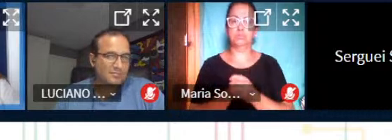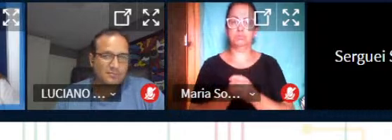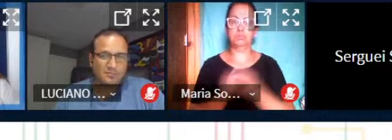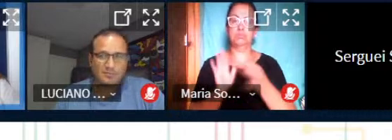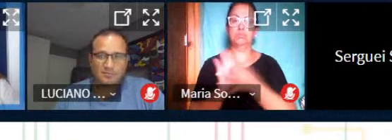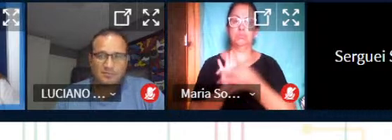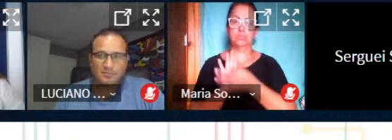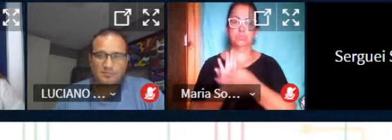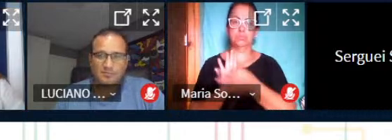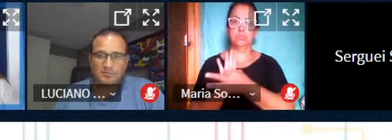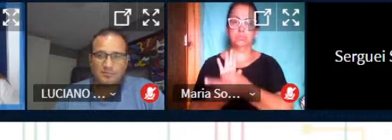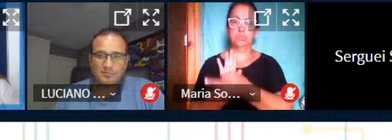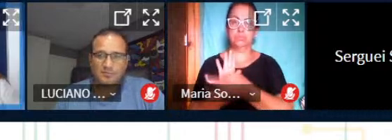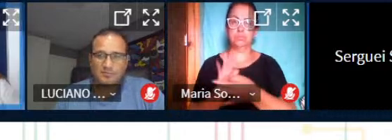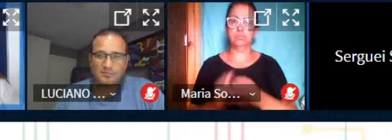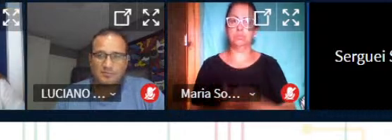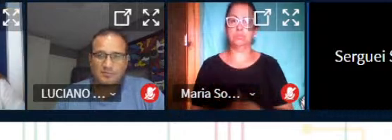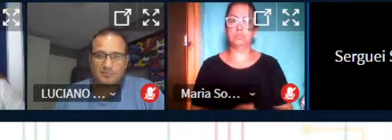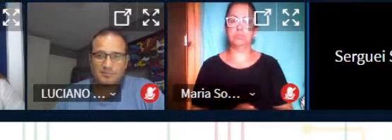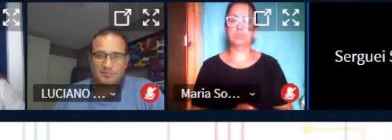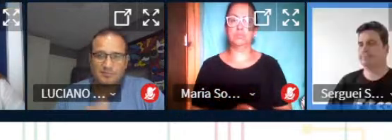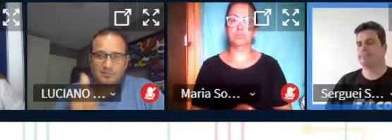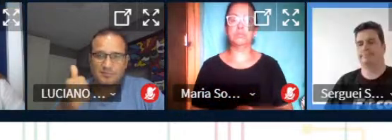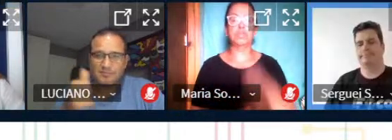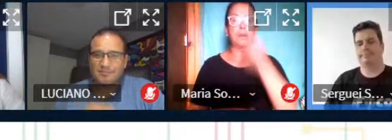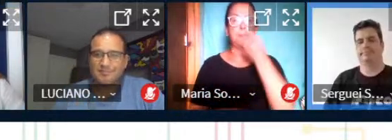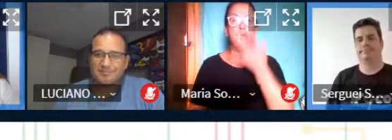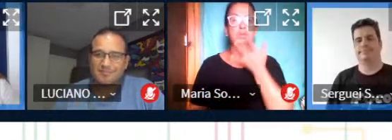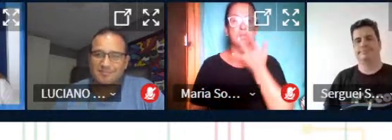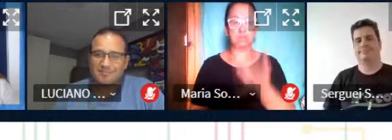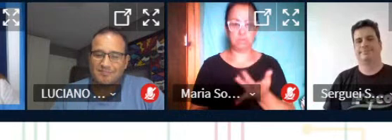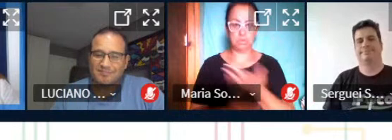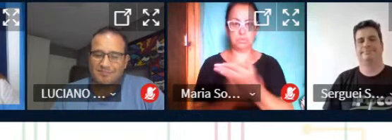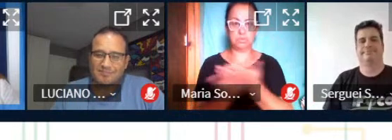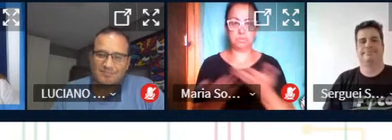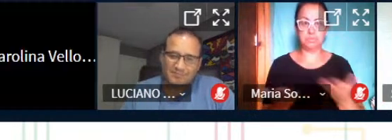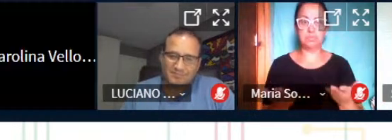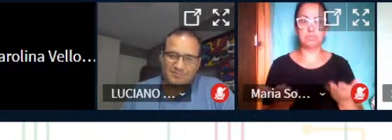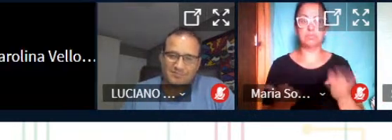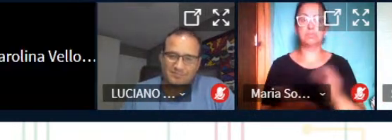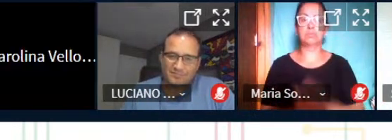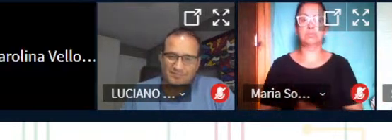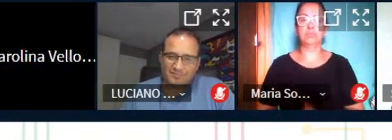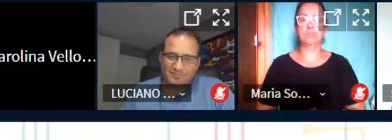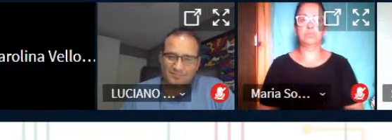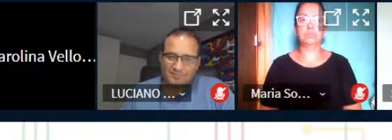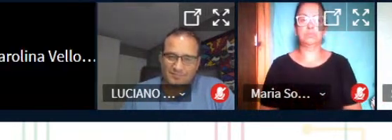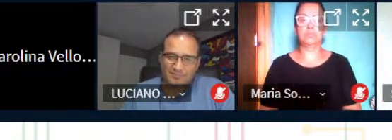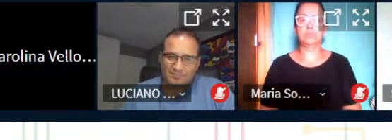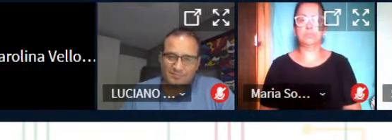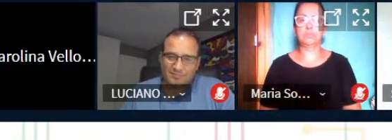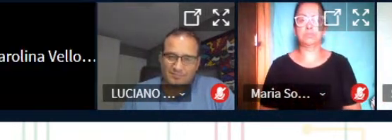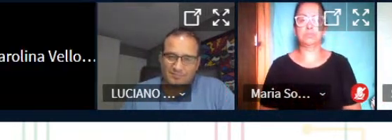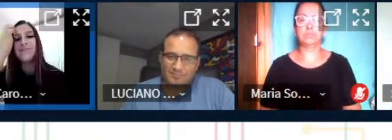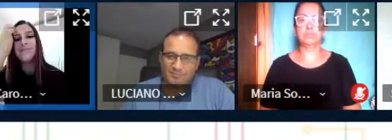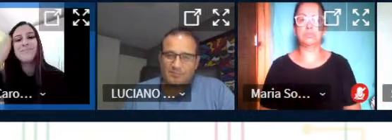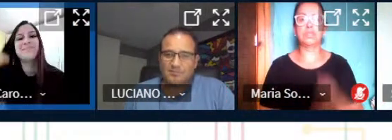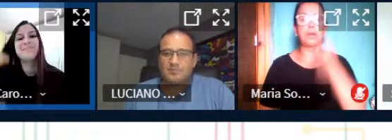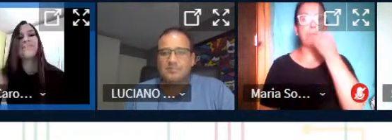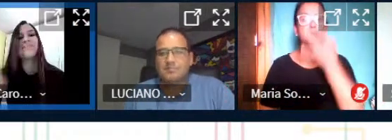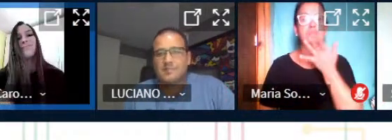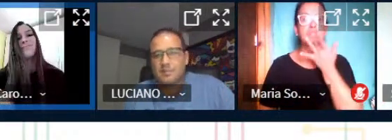agora boa tarde boa tarde Serguei boa tarde